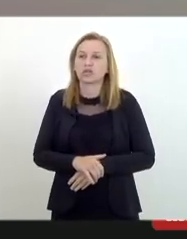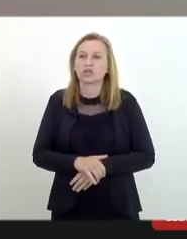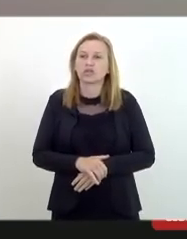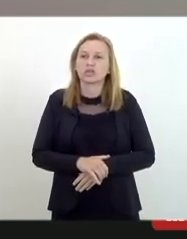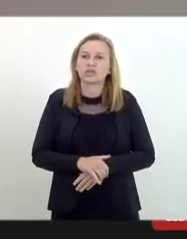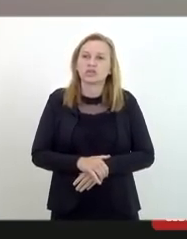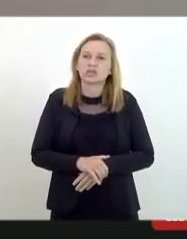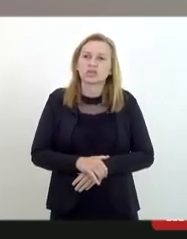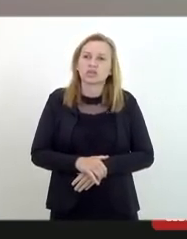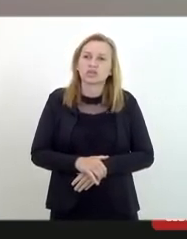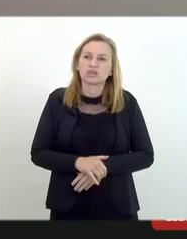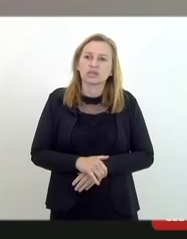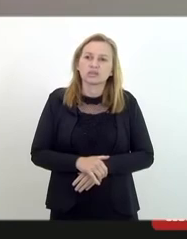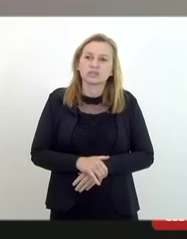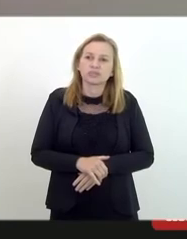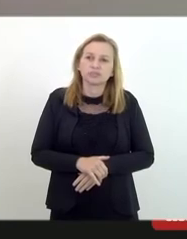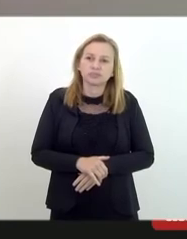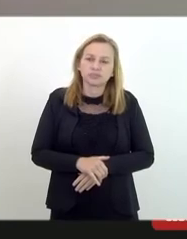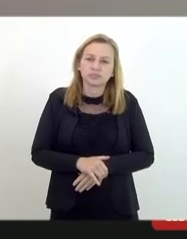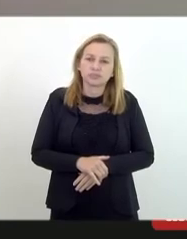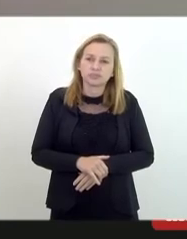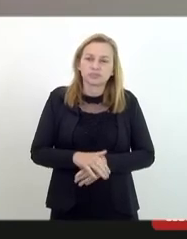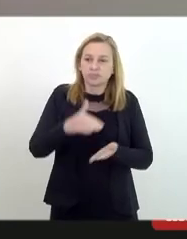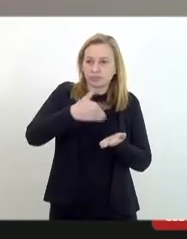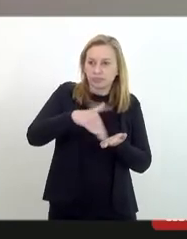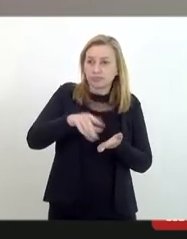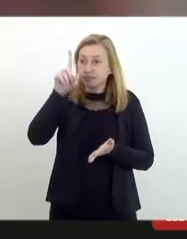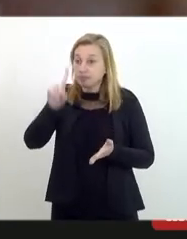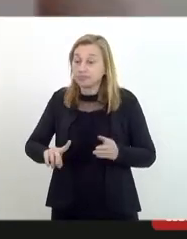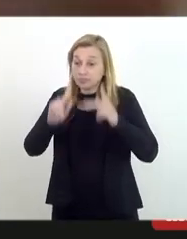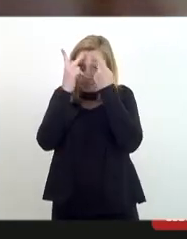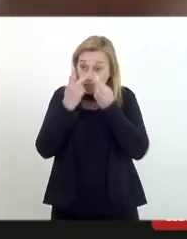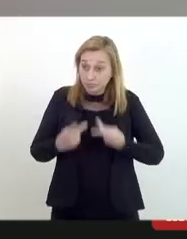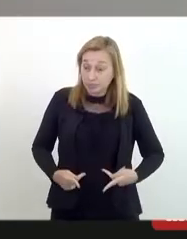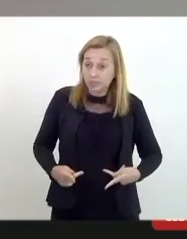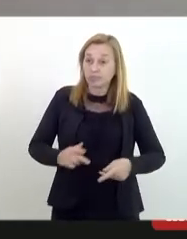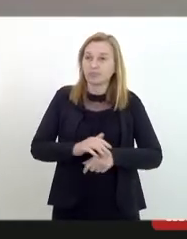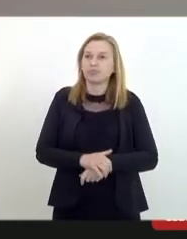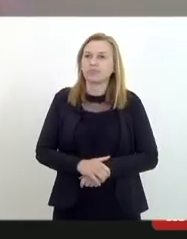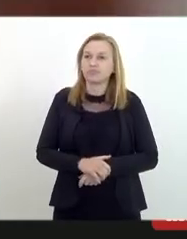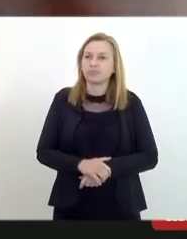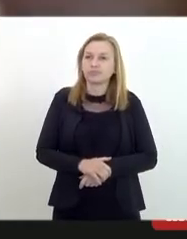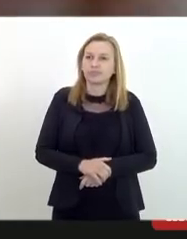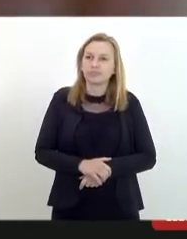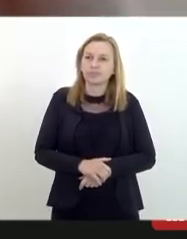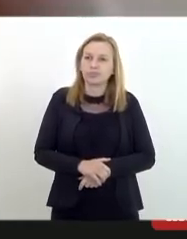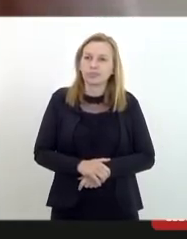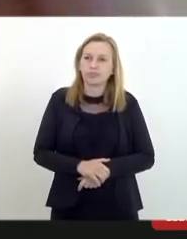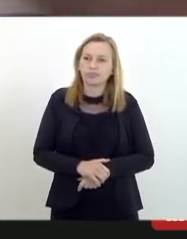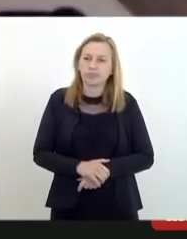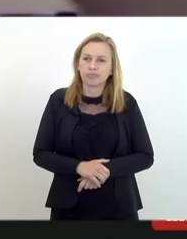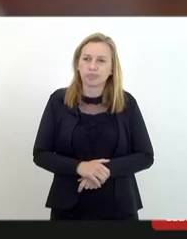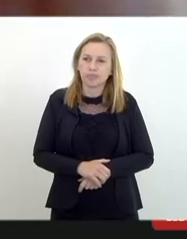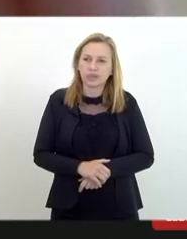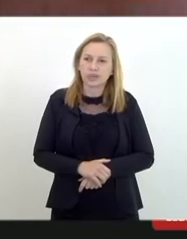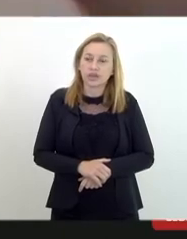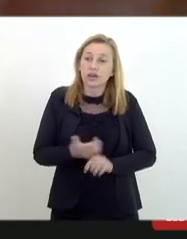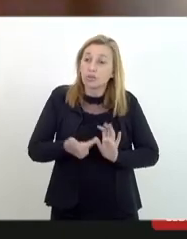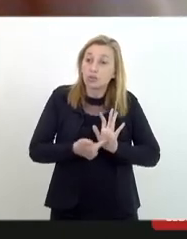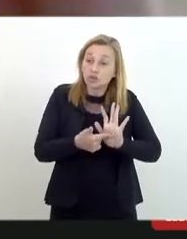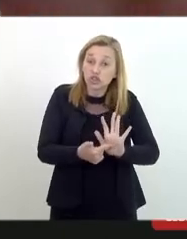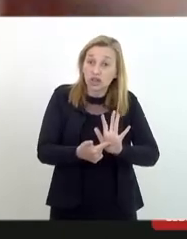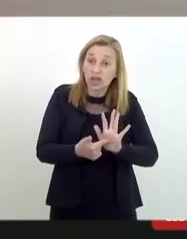Secretarias de Direitos Humanos ter taxonomias padrões para identificar